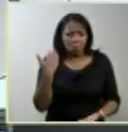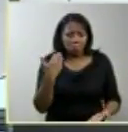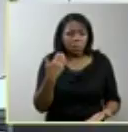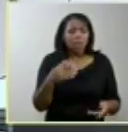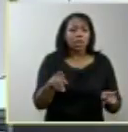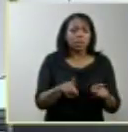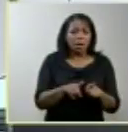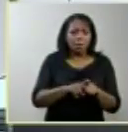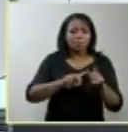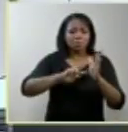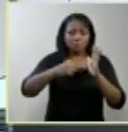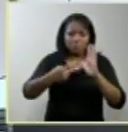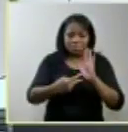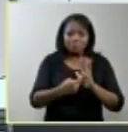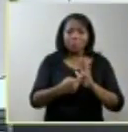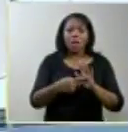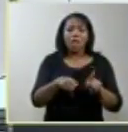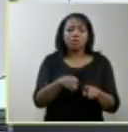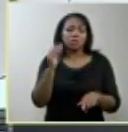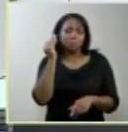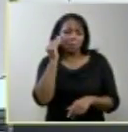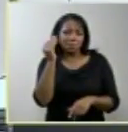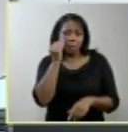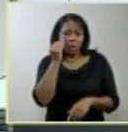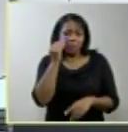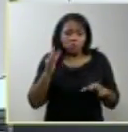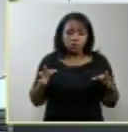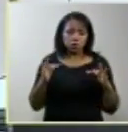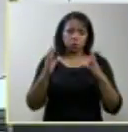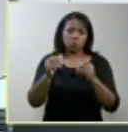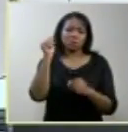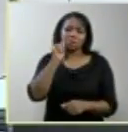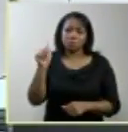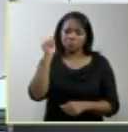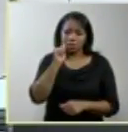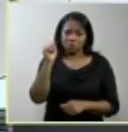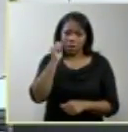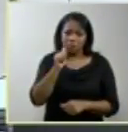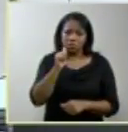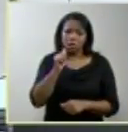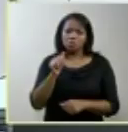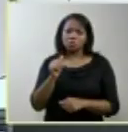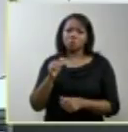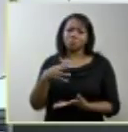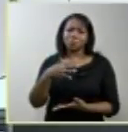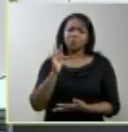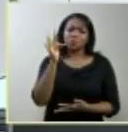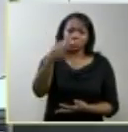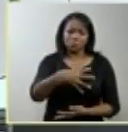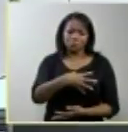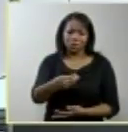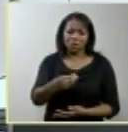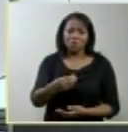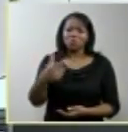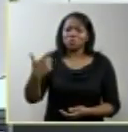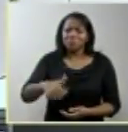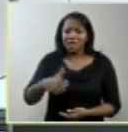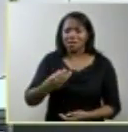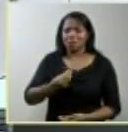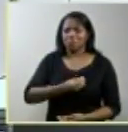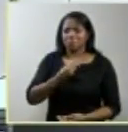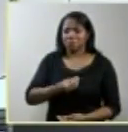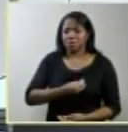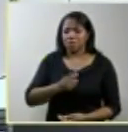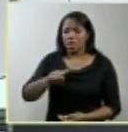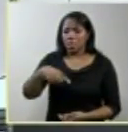metáfora que reproduz a experiência de todas as mulheres cujos futuros filhos não irão sobreviver ao parto